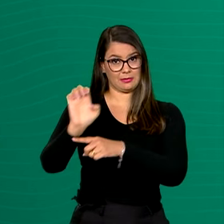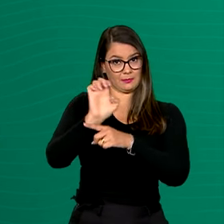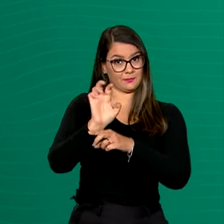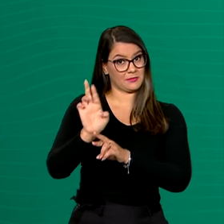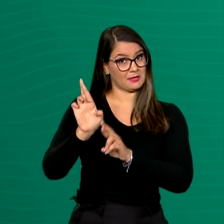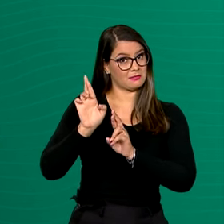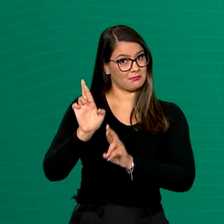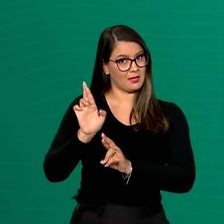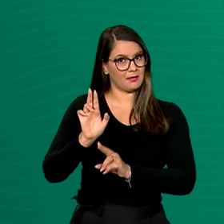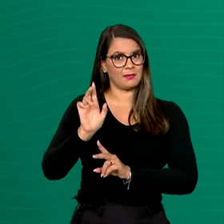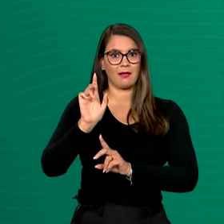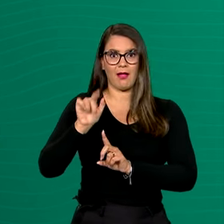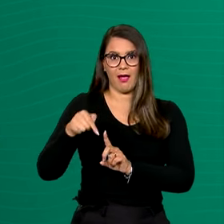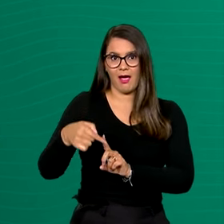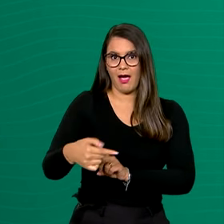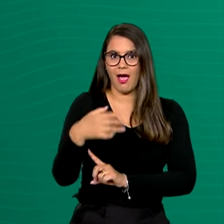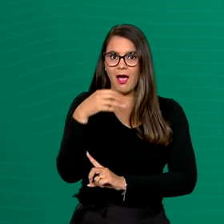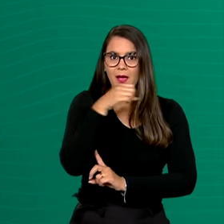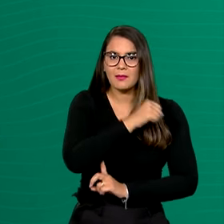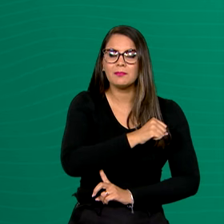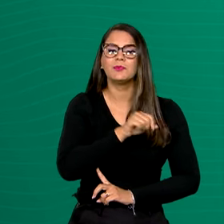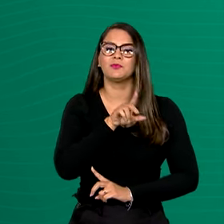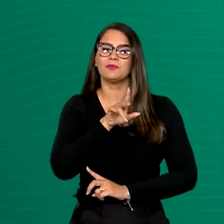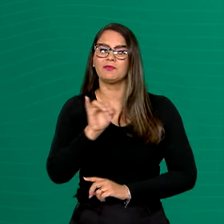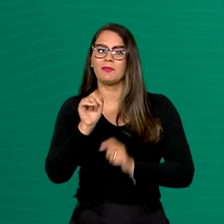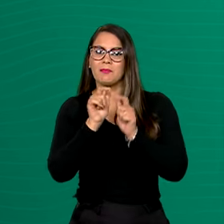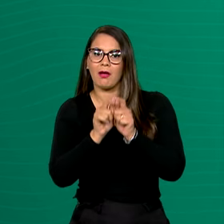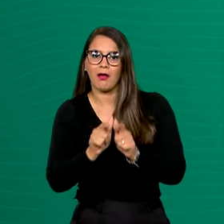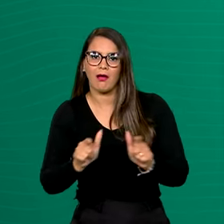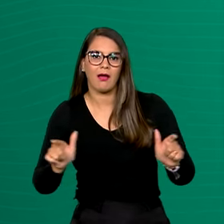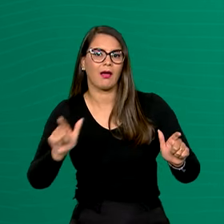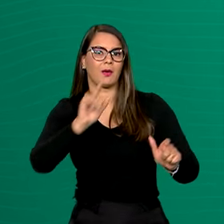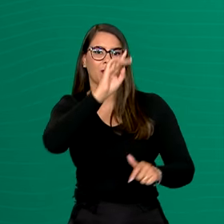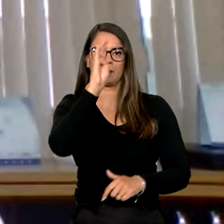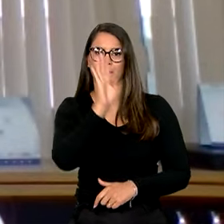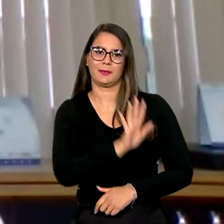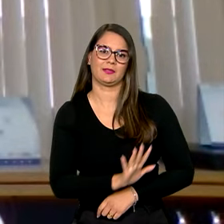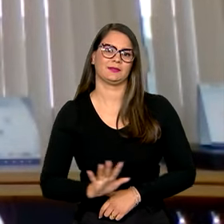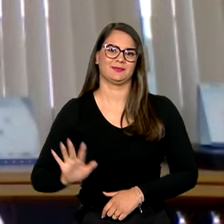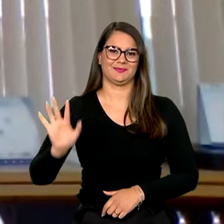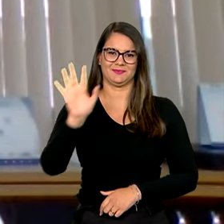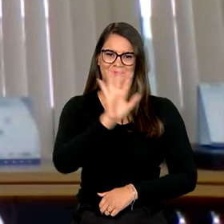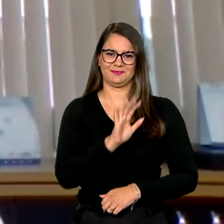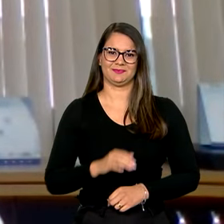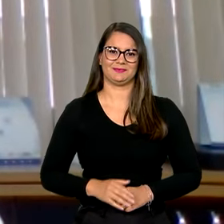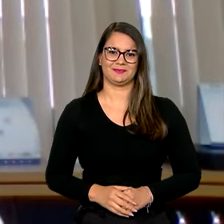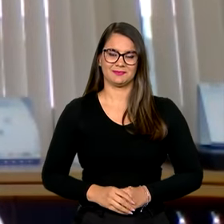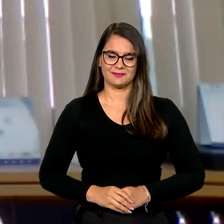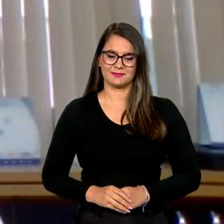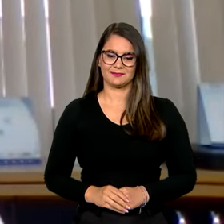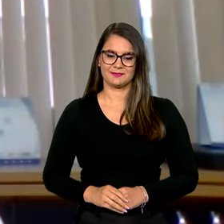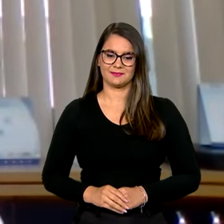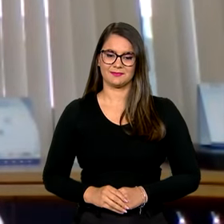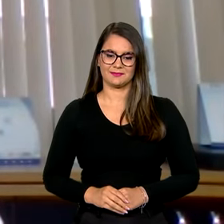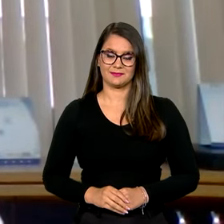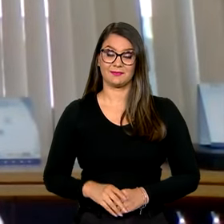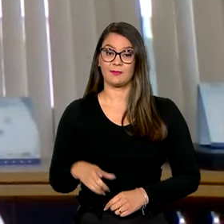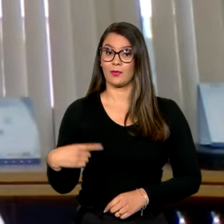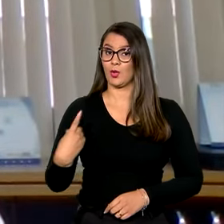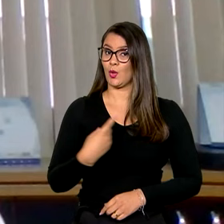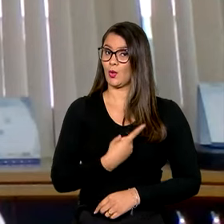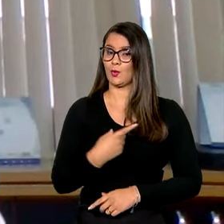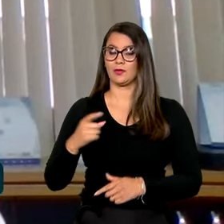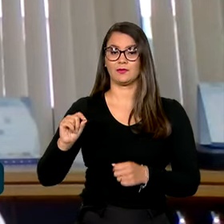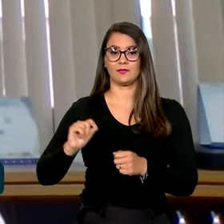expectativa é que em breve ele possa ser estendido a todo o país. A gente está fazendo